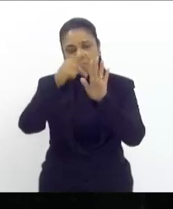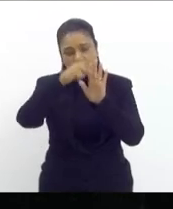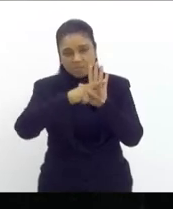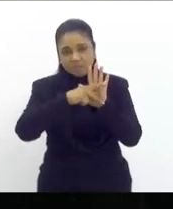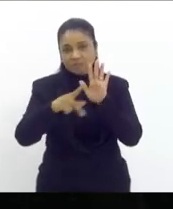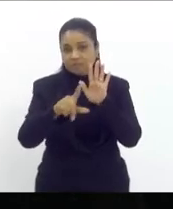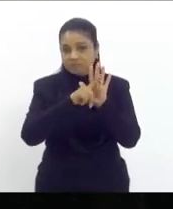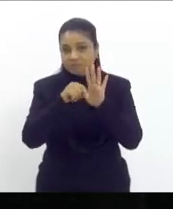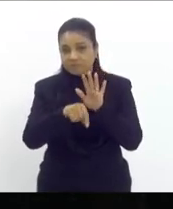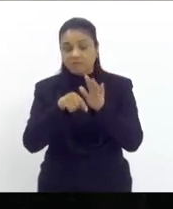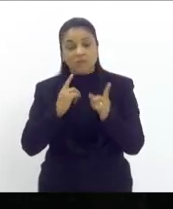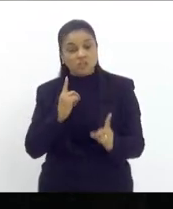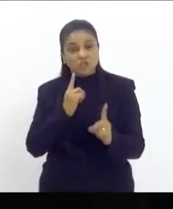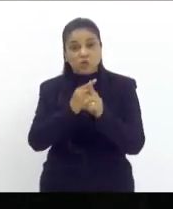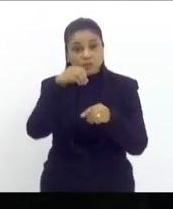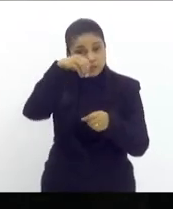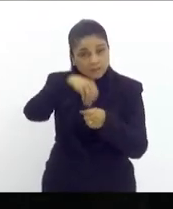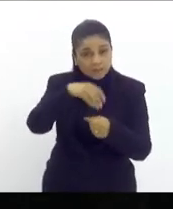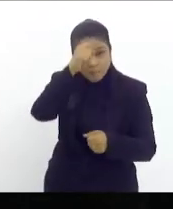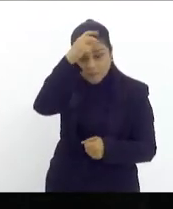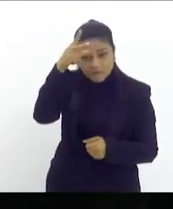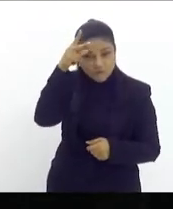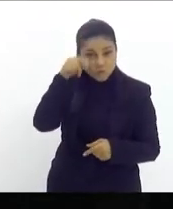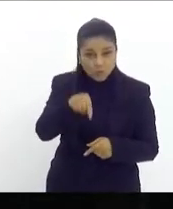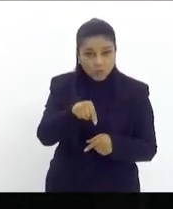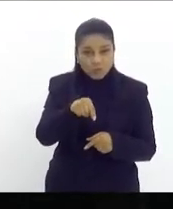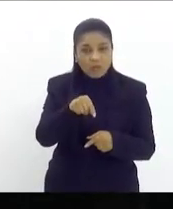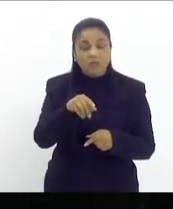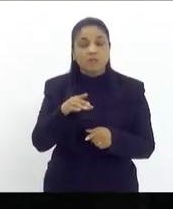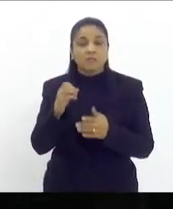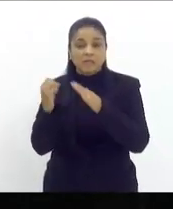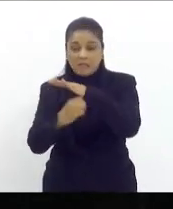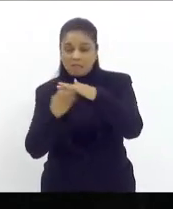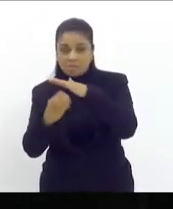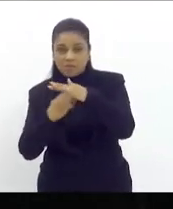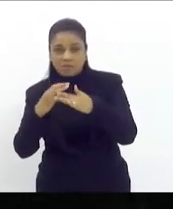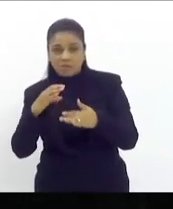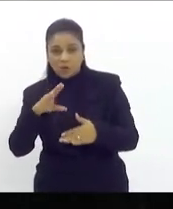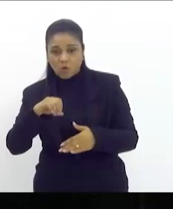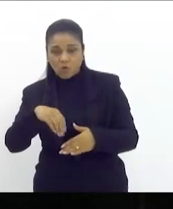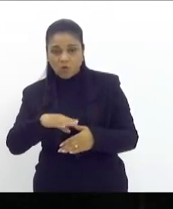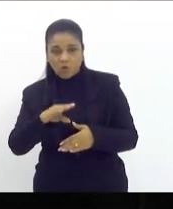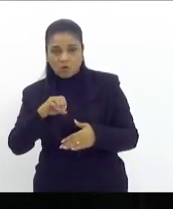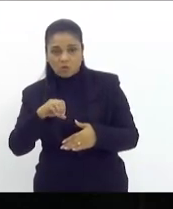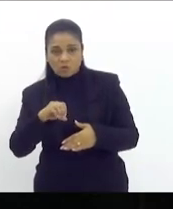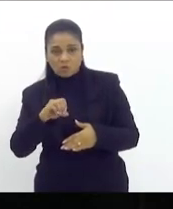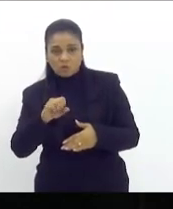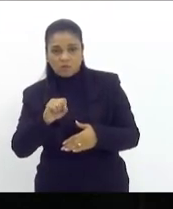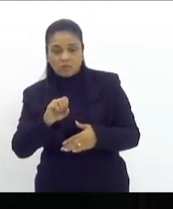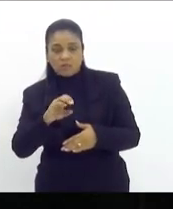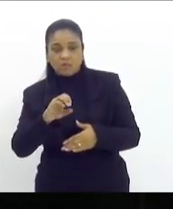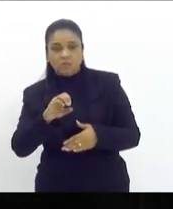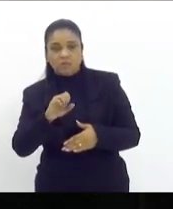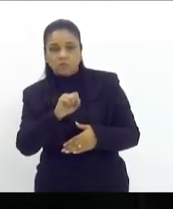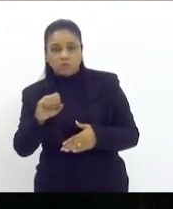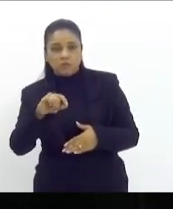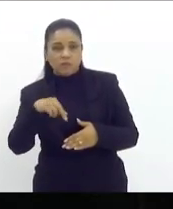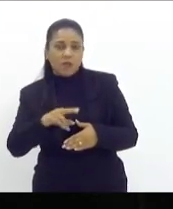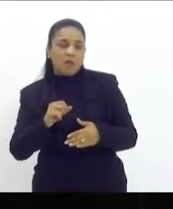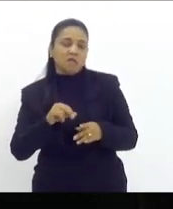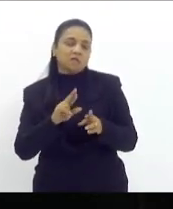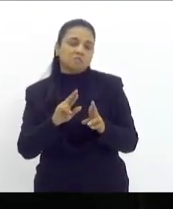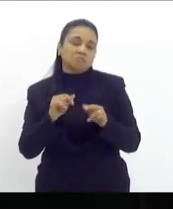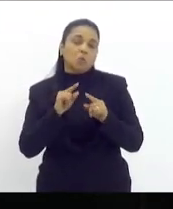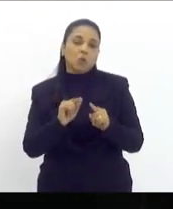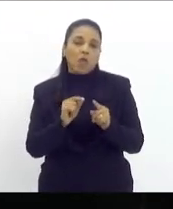encontra na Prefeitura e na Concessionária o velho argumento de sempre é o contrato é o equilíbrio econômico